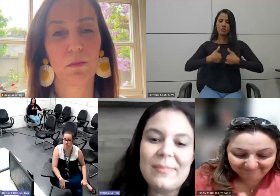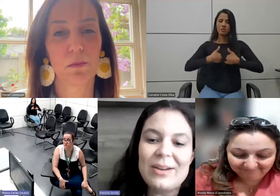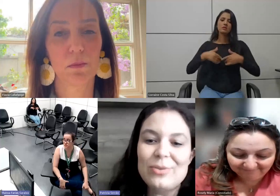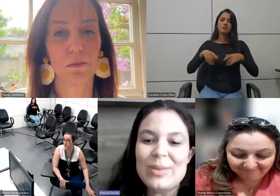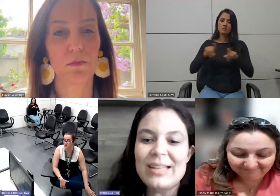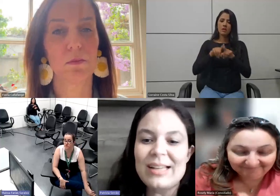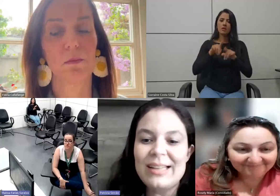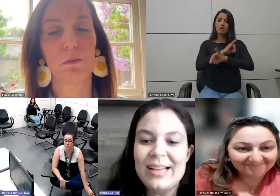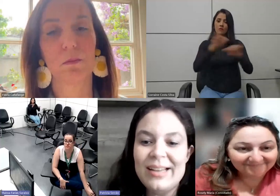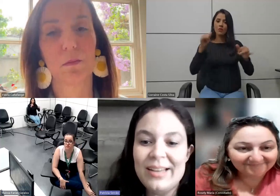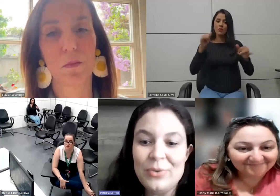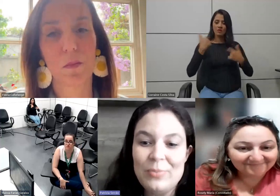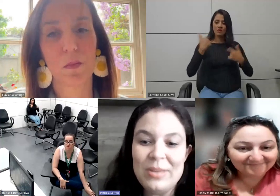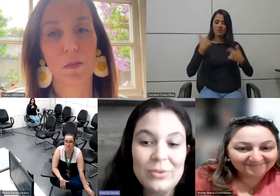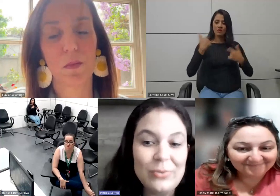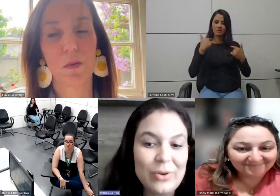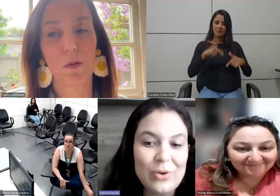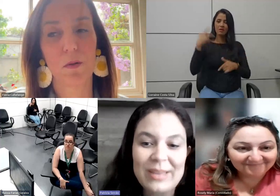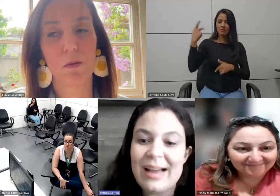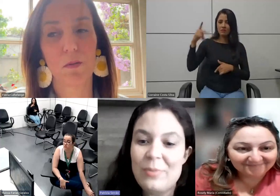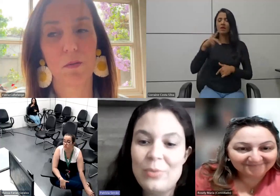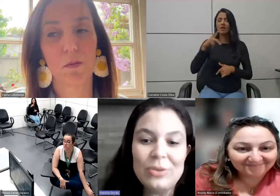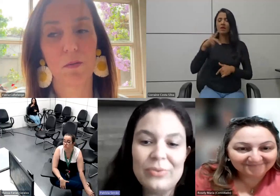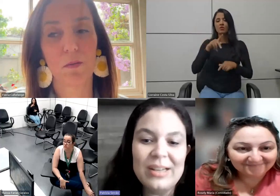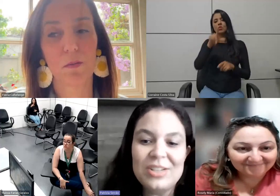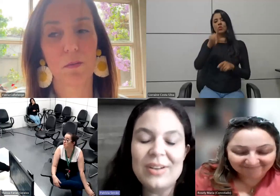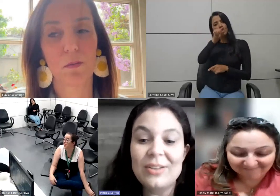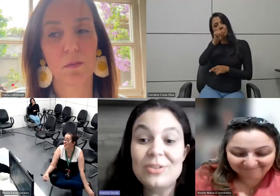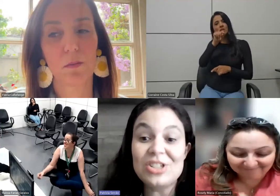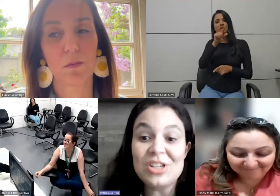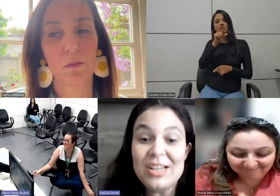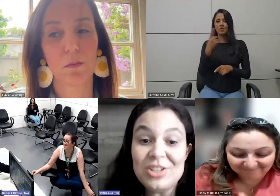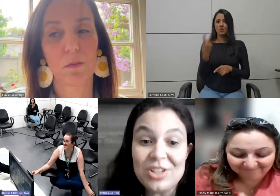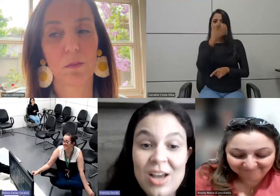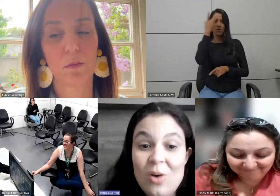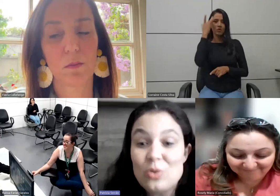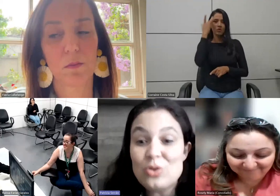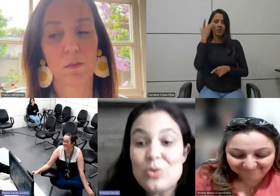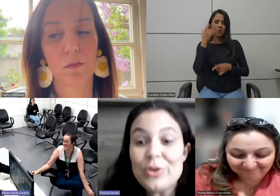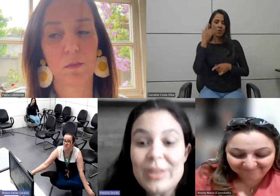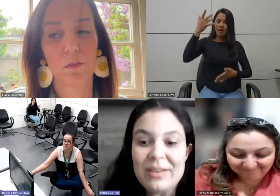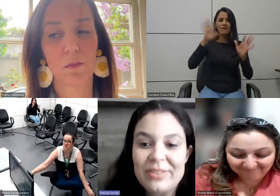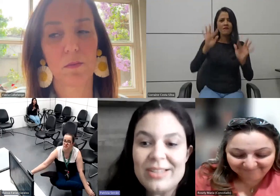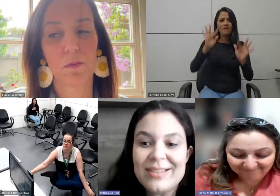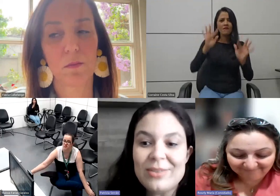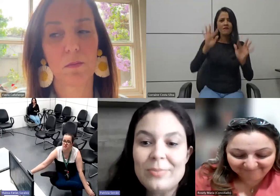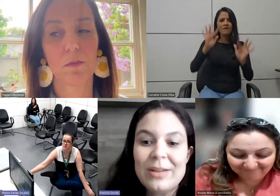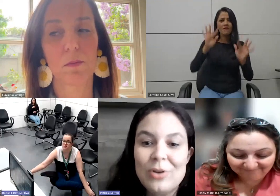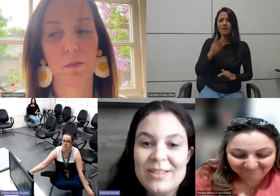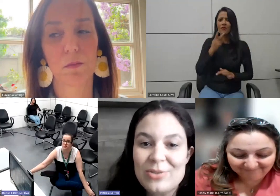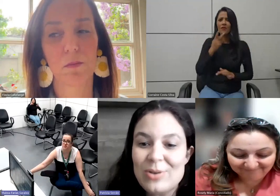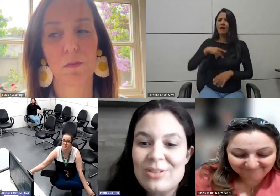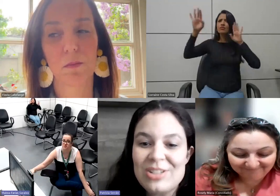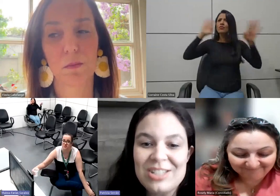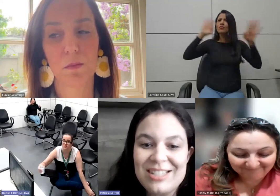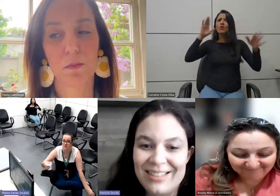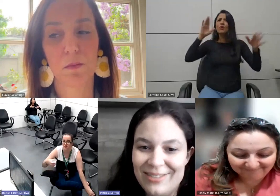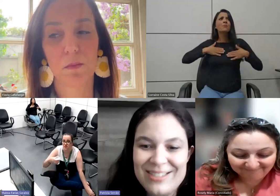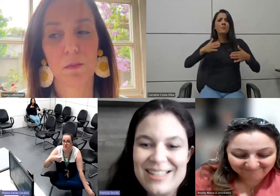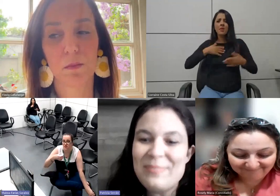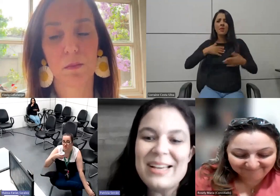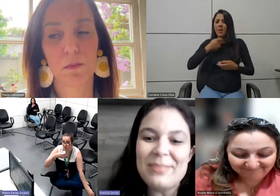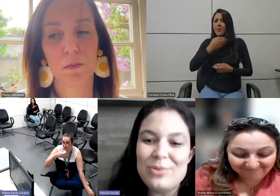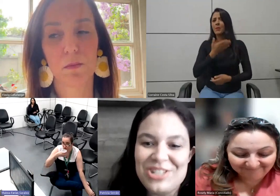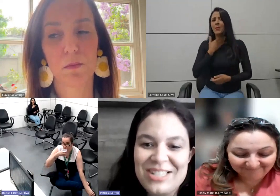divulgou esse trabalho no Twitter dele e um menino foi comentar muito feliz, falando, gente, o sonho da minha vida é ser dublador, mas eu sou